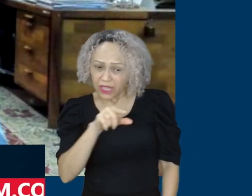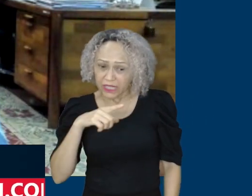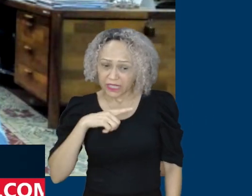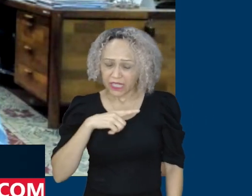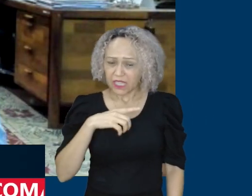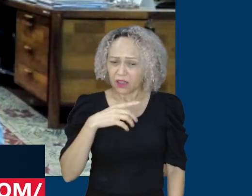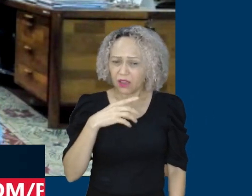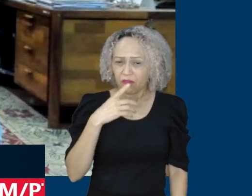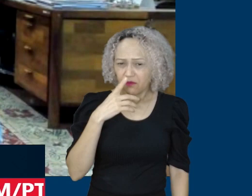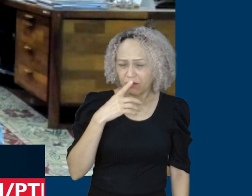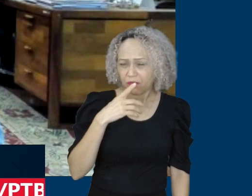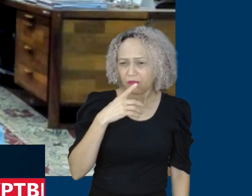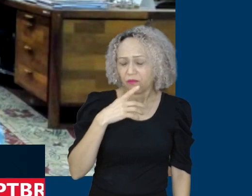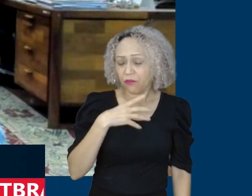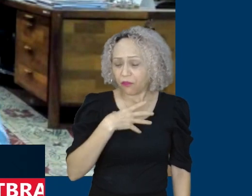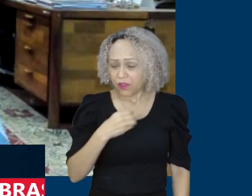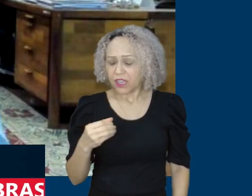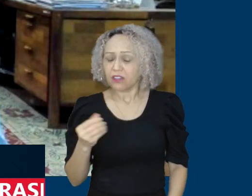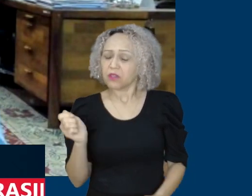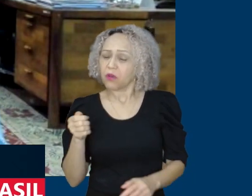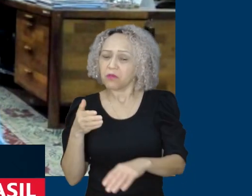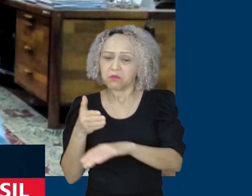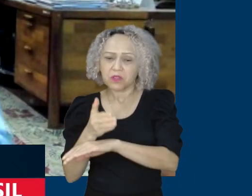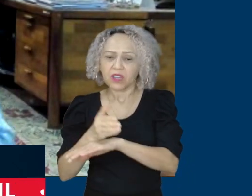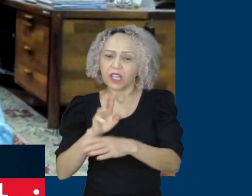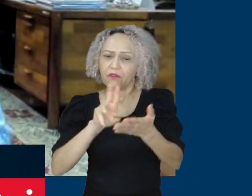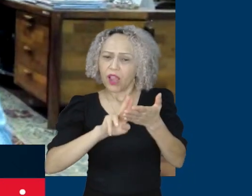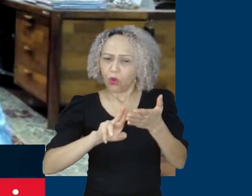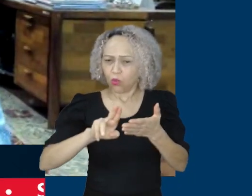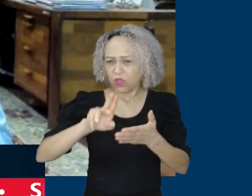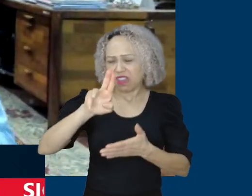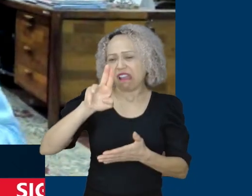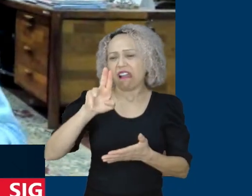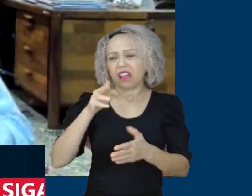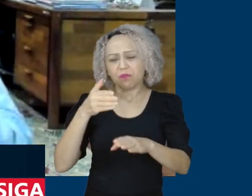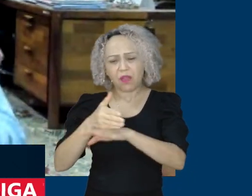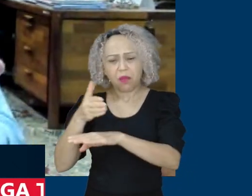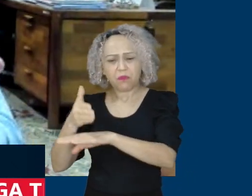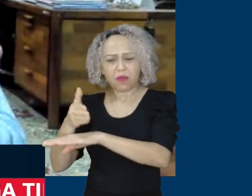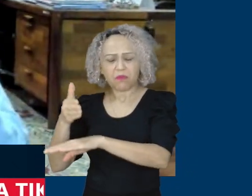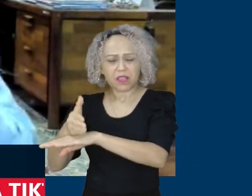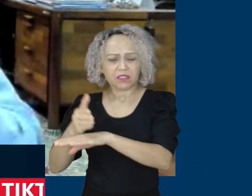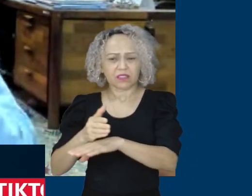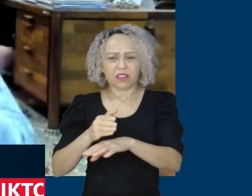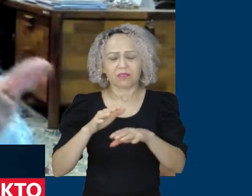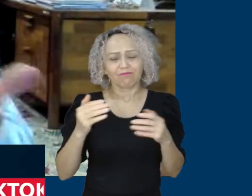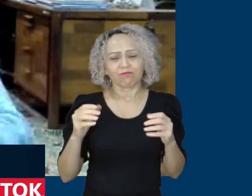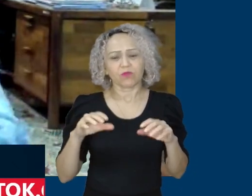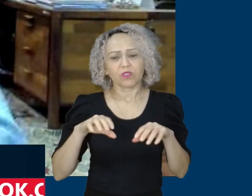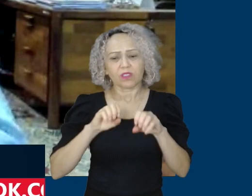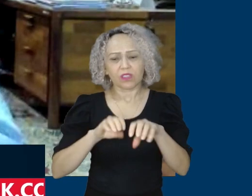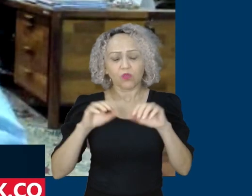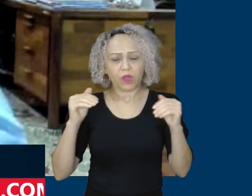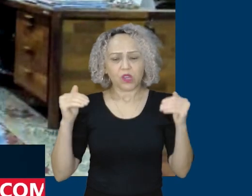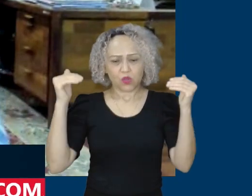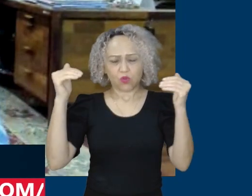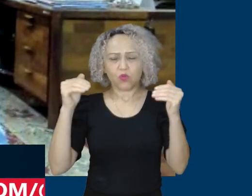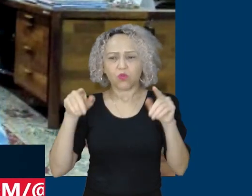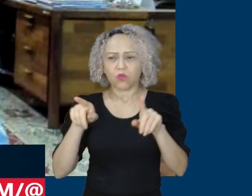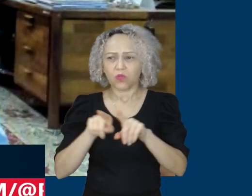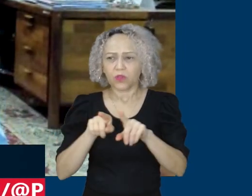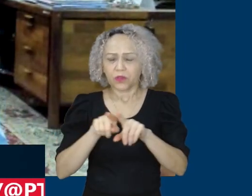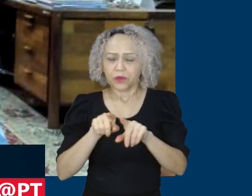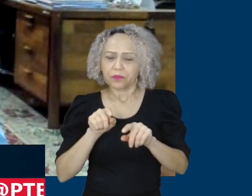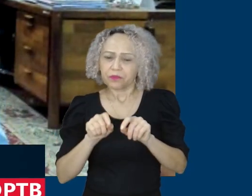universidade, concluindo o ensino médio de forma consistente, você vai provocando também o acesso a novos